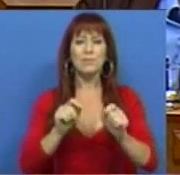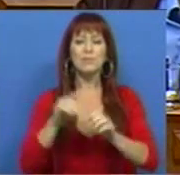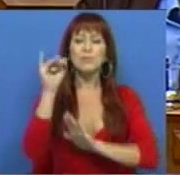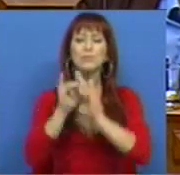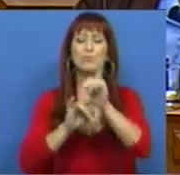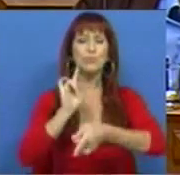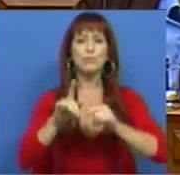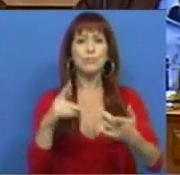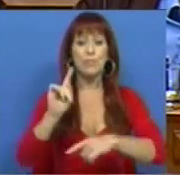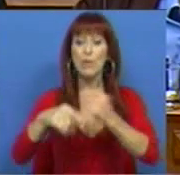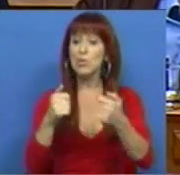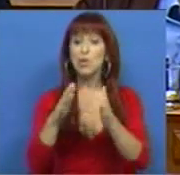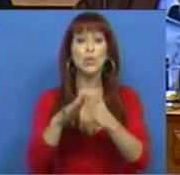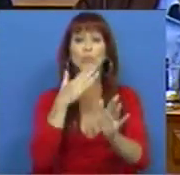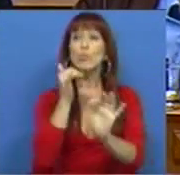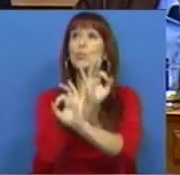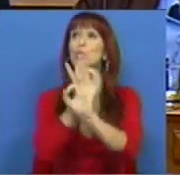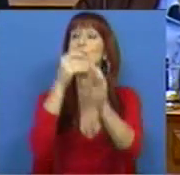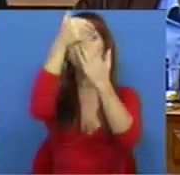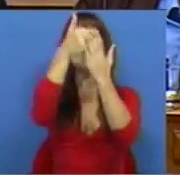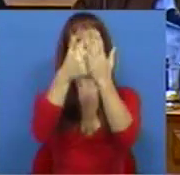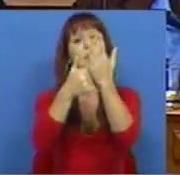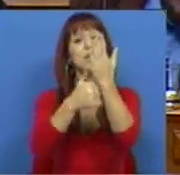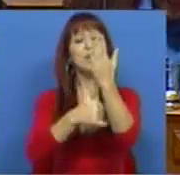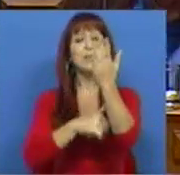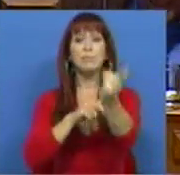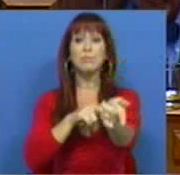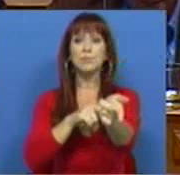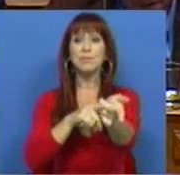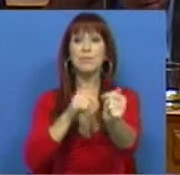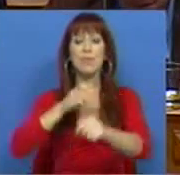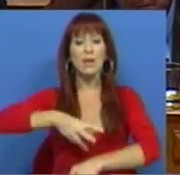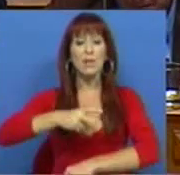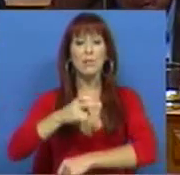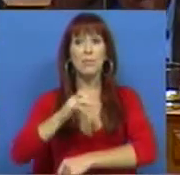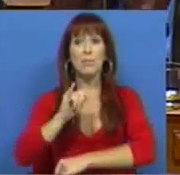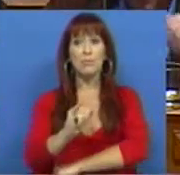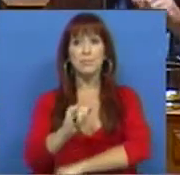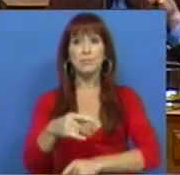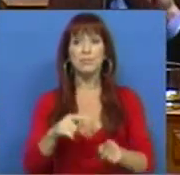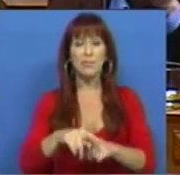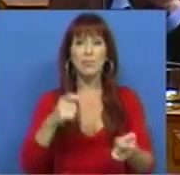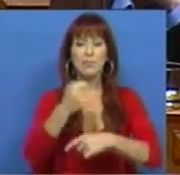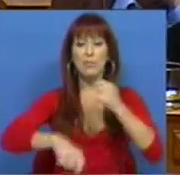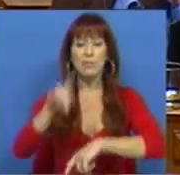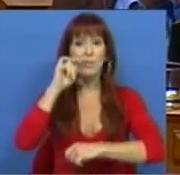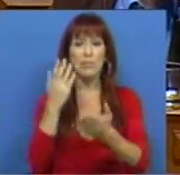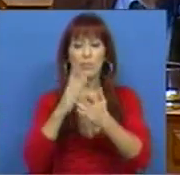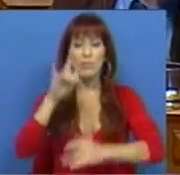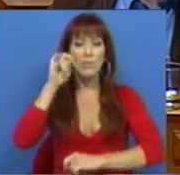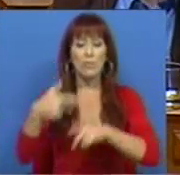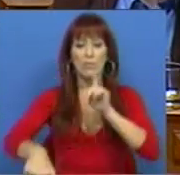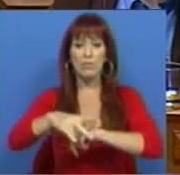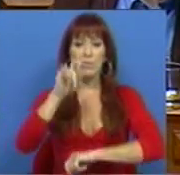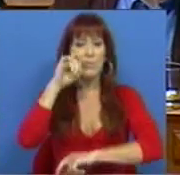programa, que depois fica tudo muito bonitinho na página do MAI, não é? Escola segura, comércio seguro, farmácia segura, táxi